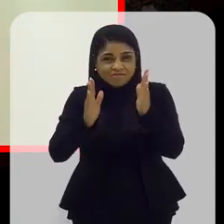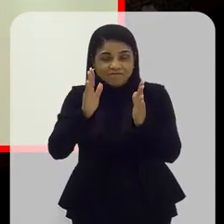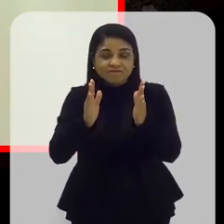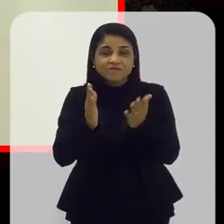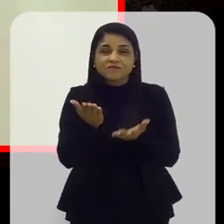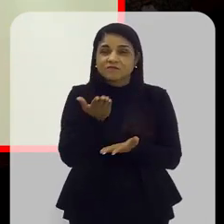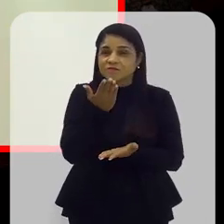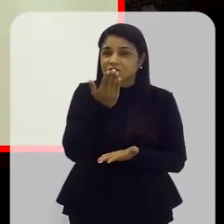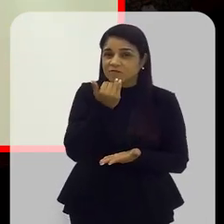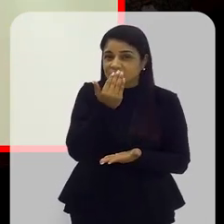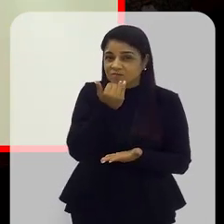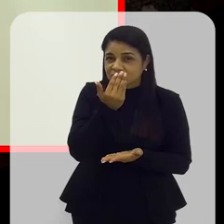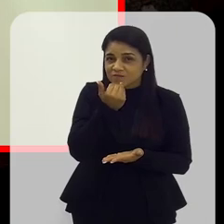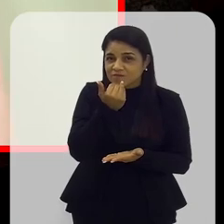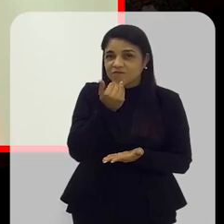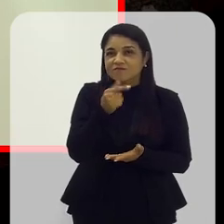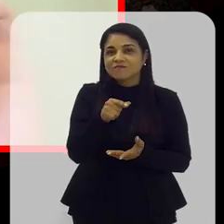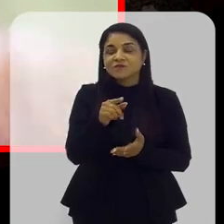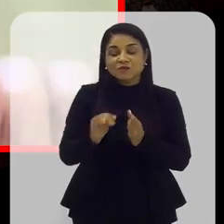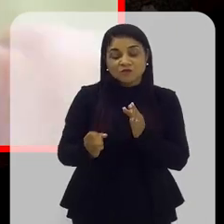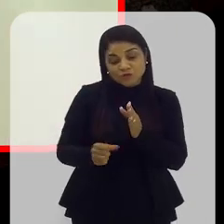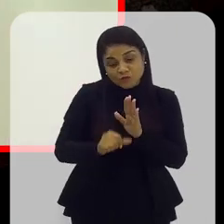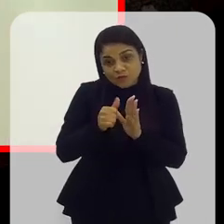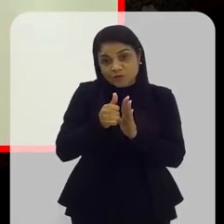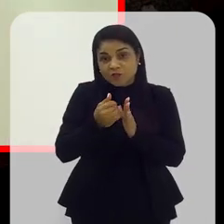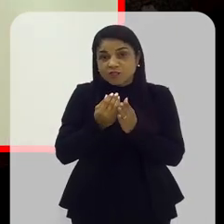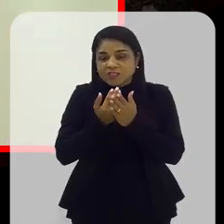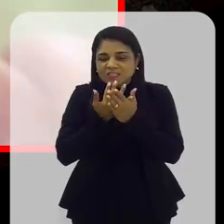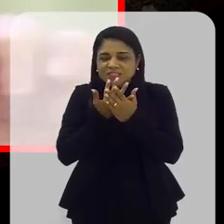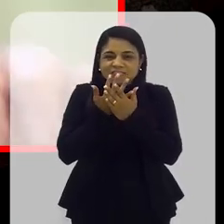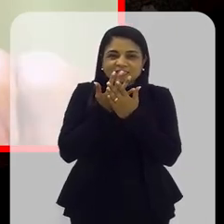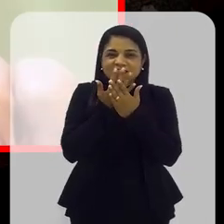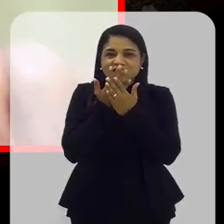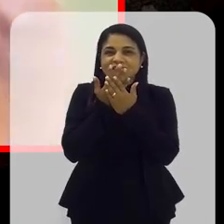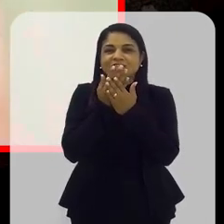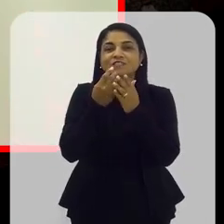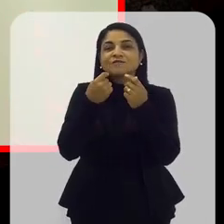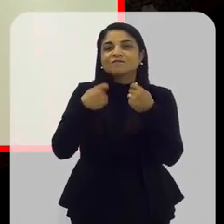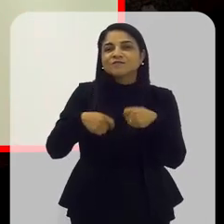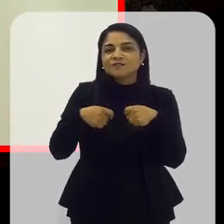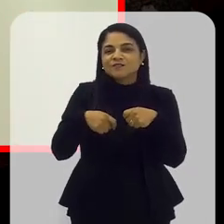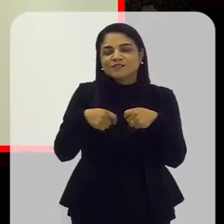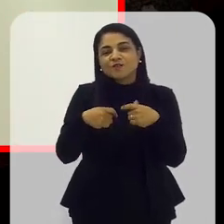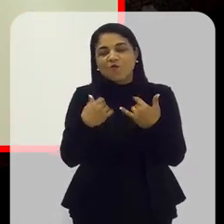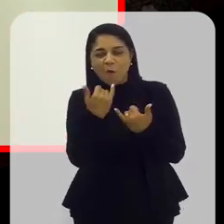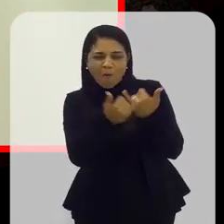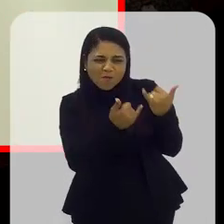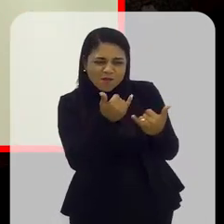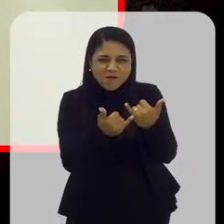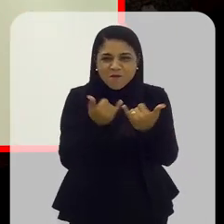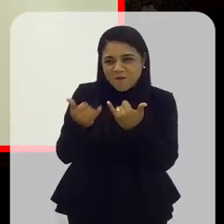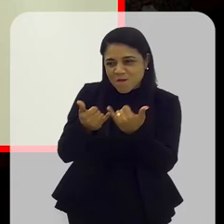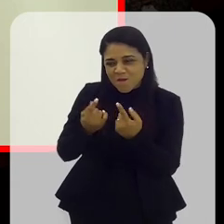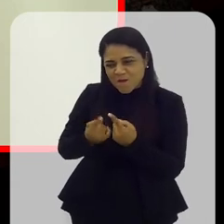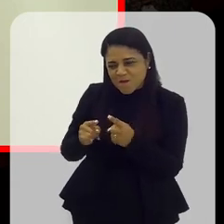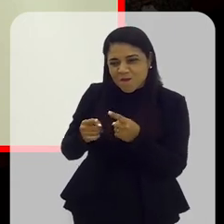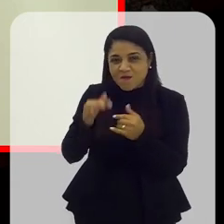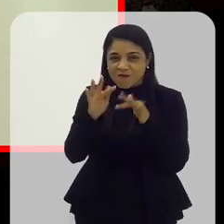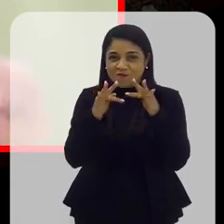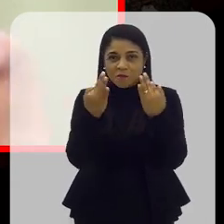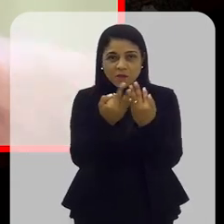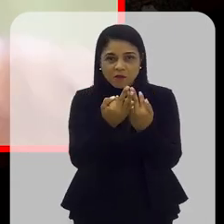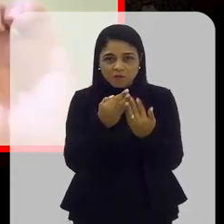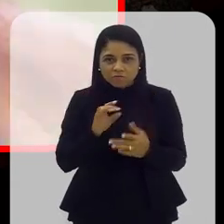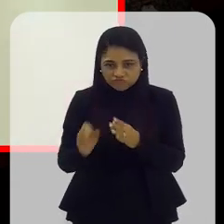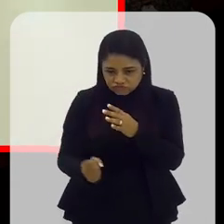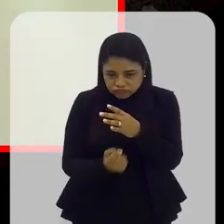fase da introdução alimentar que vão surgir os primeiros dentes. E aí é preciso, eu brinco aqui com as famílias de que eu